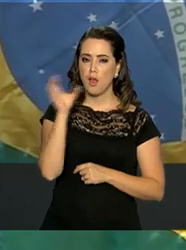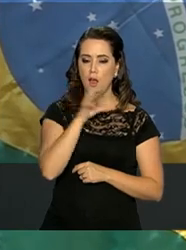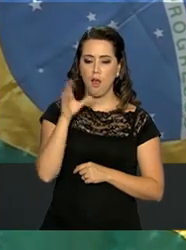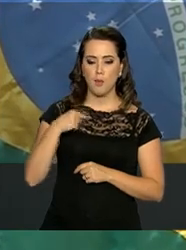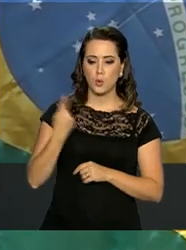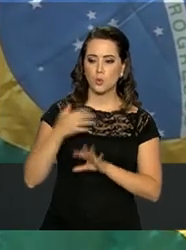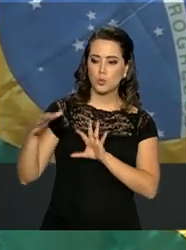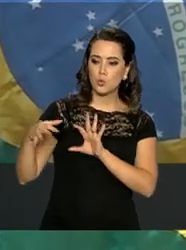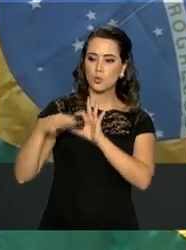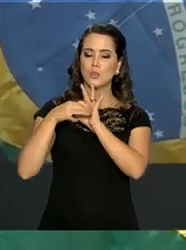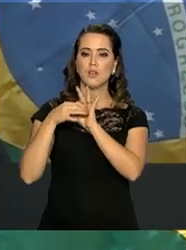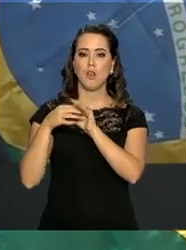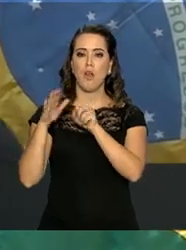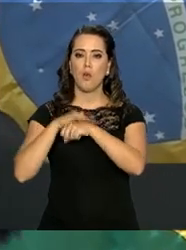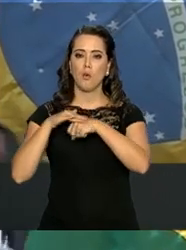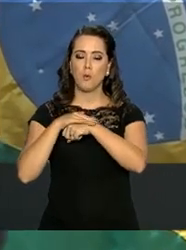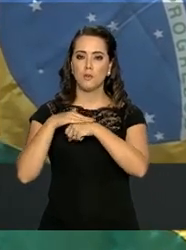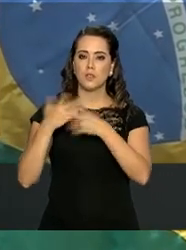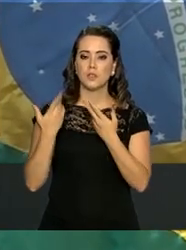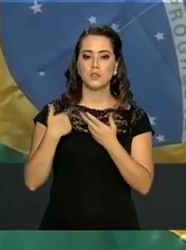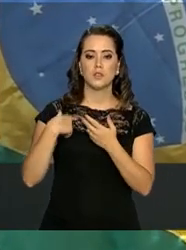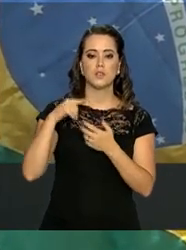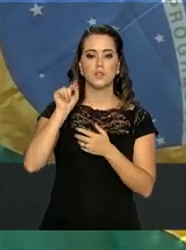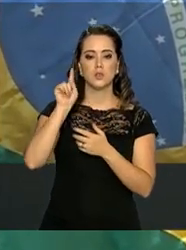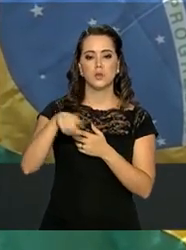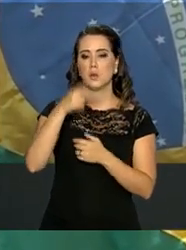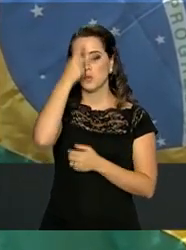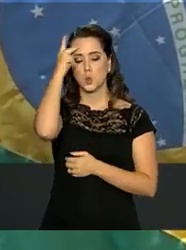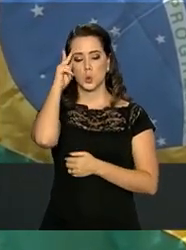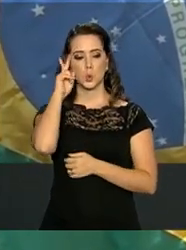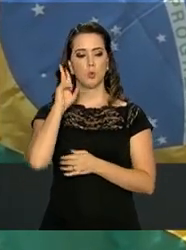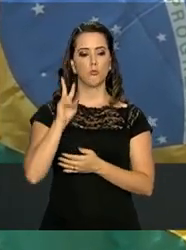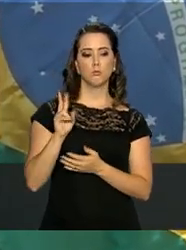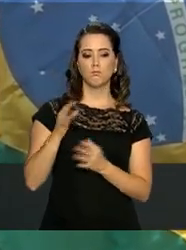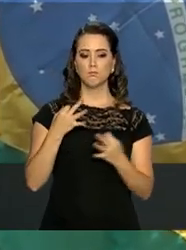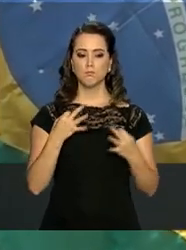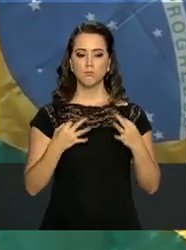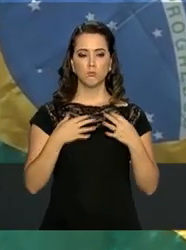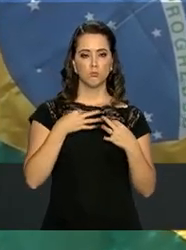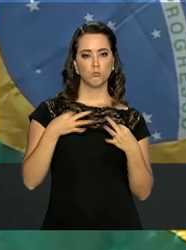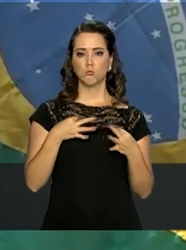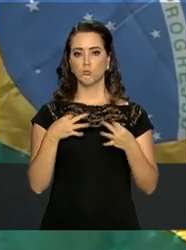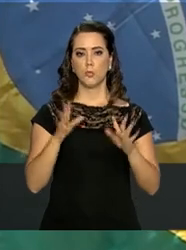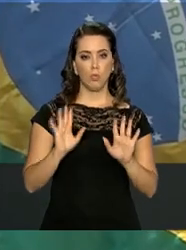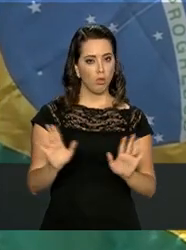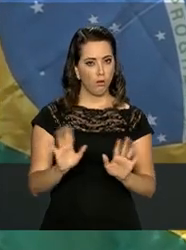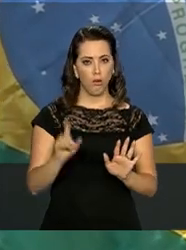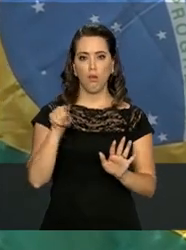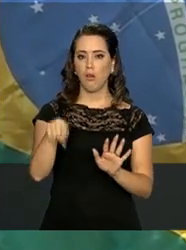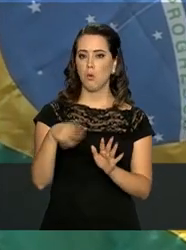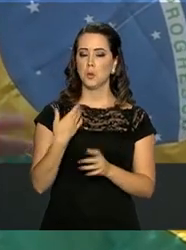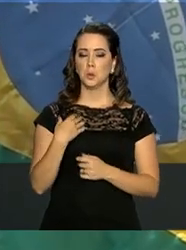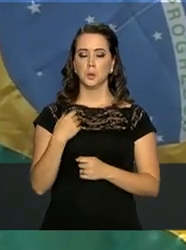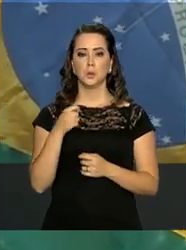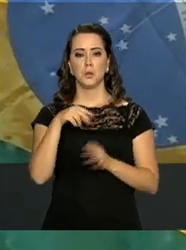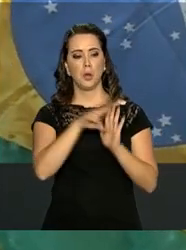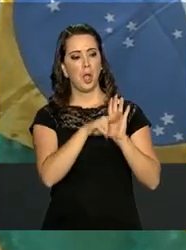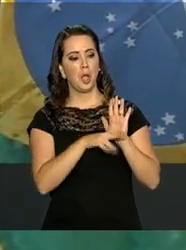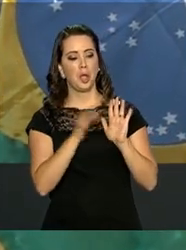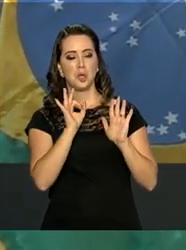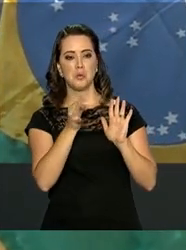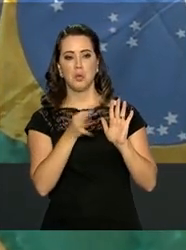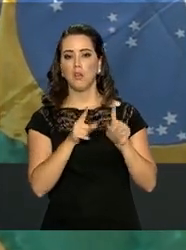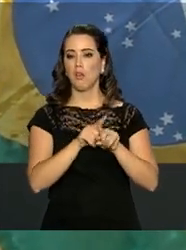integrar na conversa. Não é dos tais que ficam em protocolo muito rigoroso e com protocolo muito rigoroso